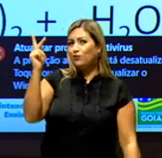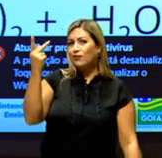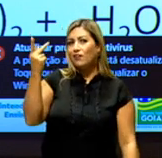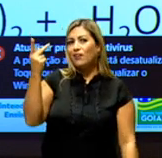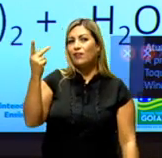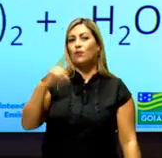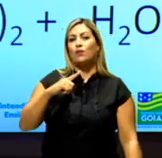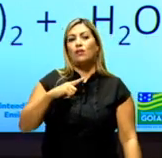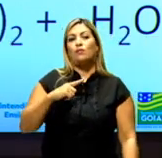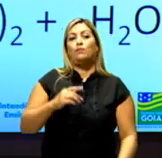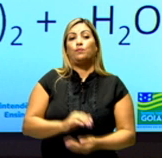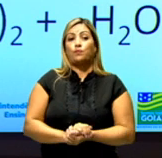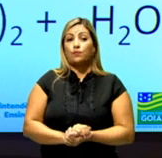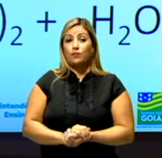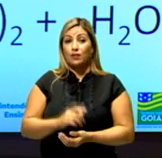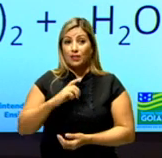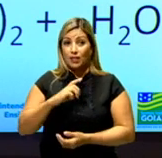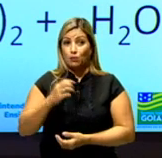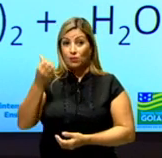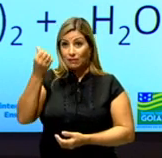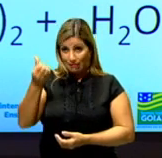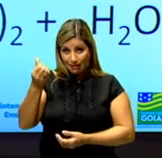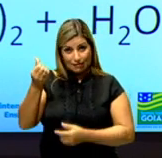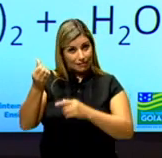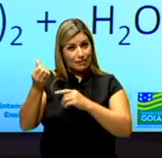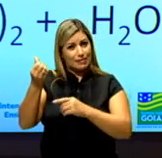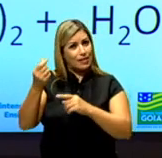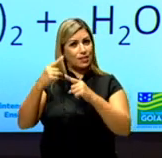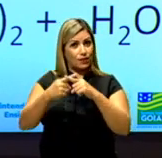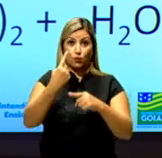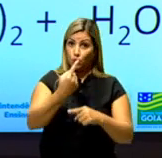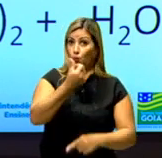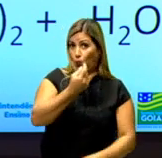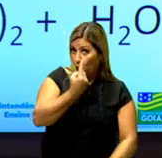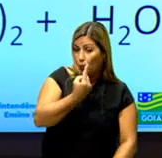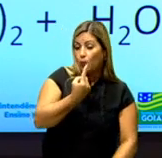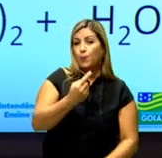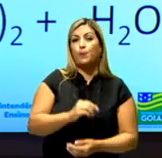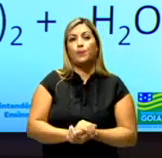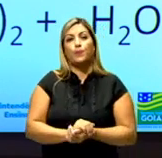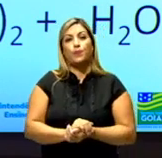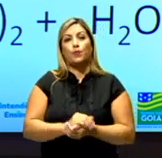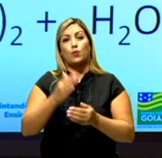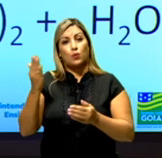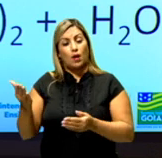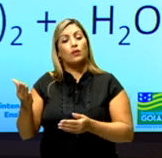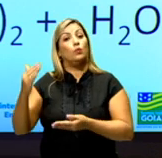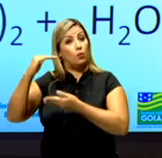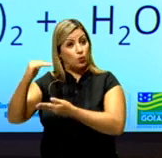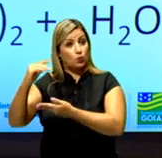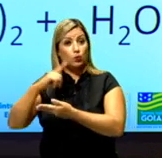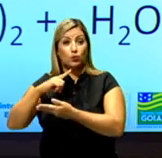Do lado dos reagentes, nós temos seis hidrogênios. Seis vezes um, um. Do lado do produto, eu tenho